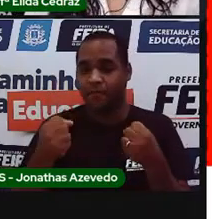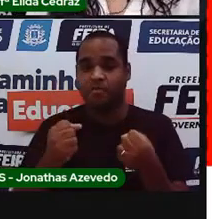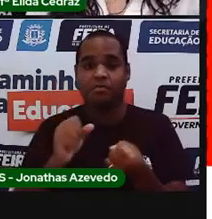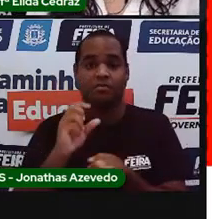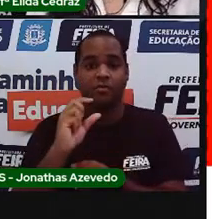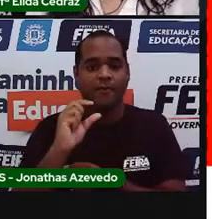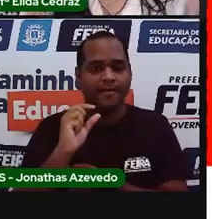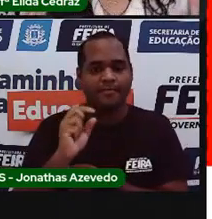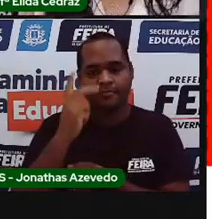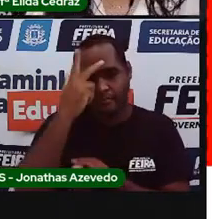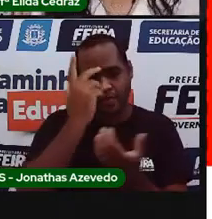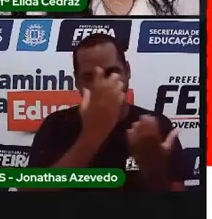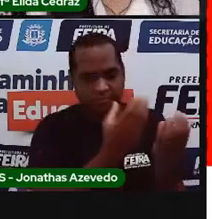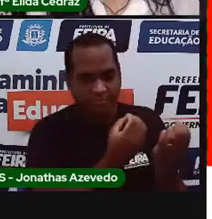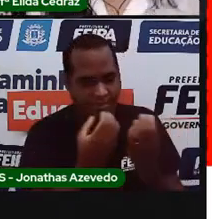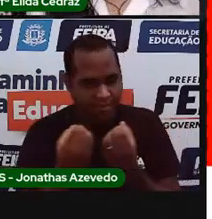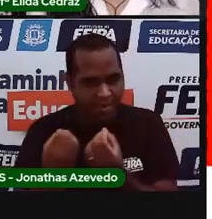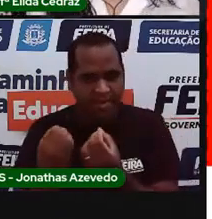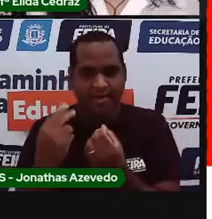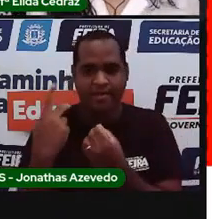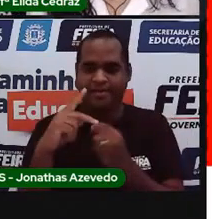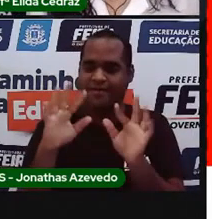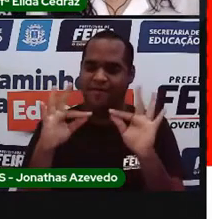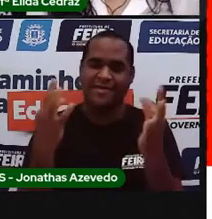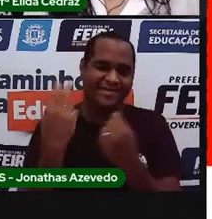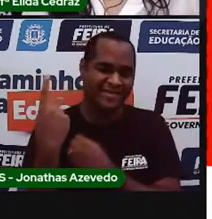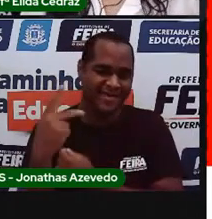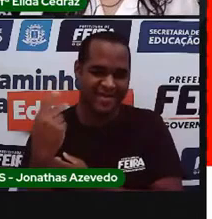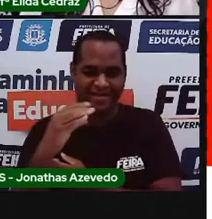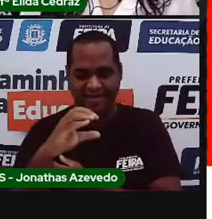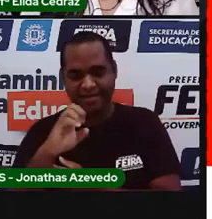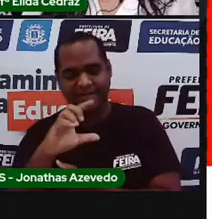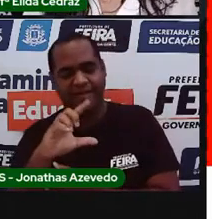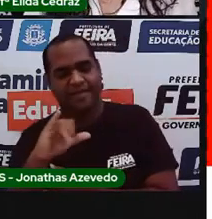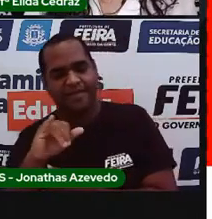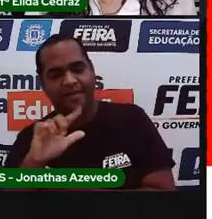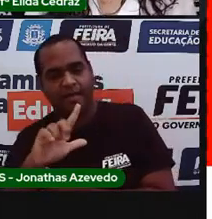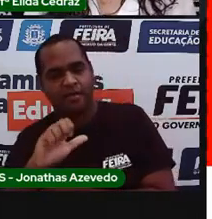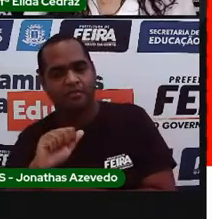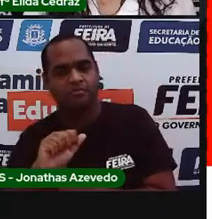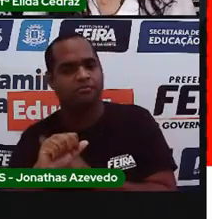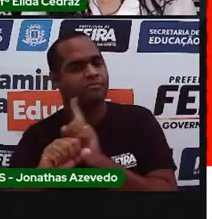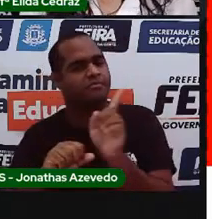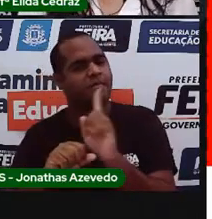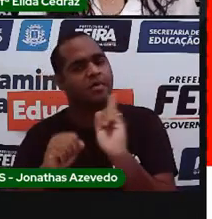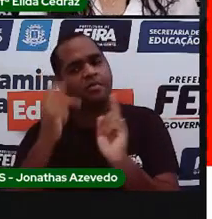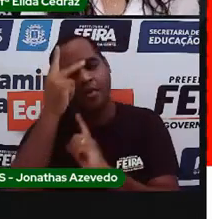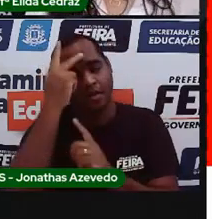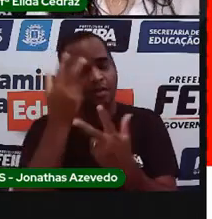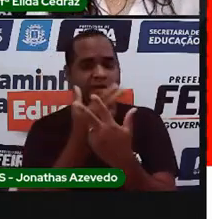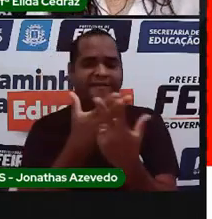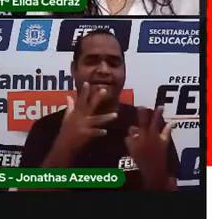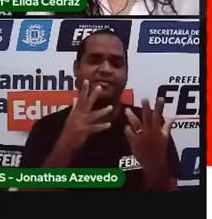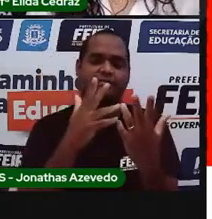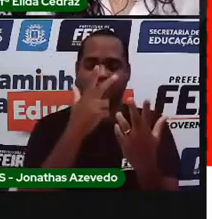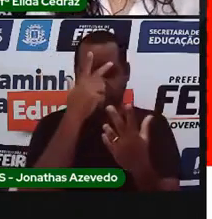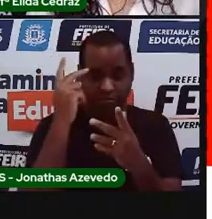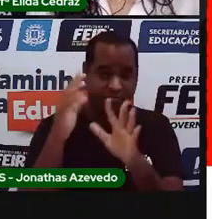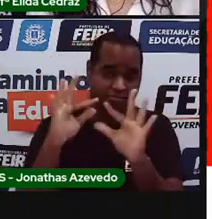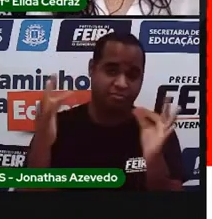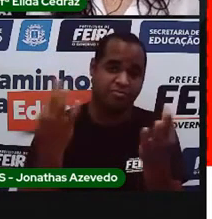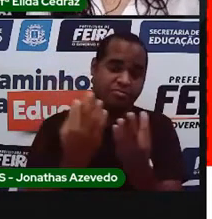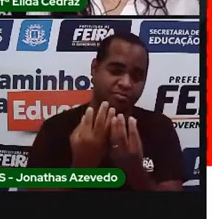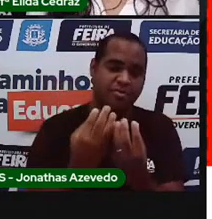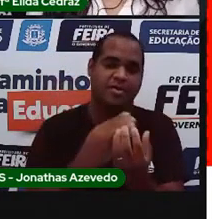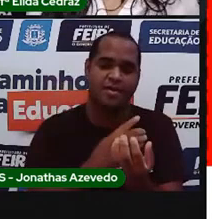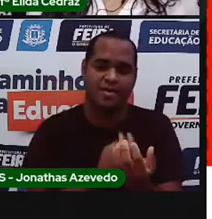muitas pessoas. Não é só a família de Cecília. Existem muitas pessoas que preservam e